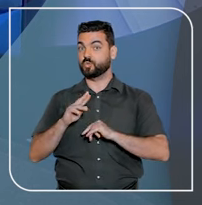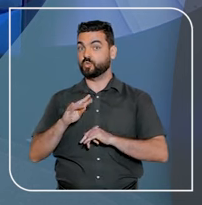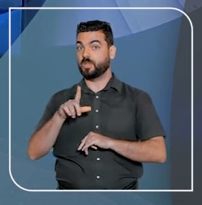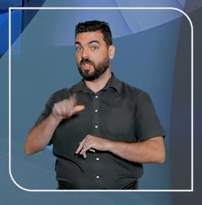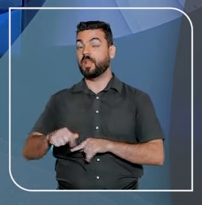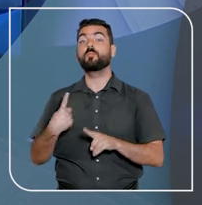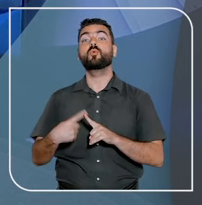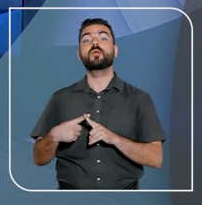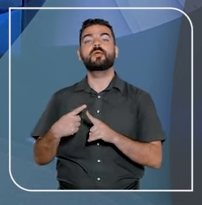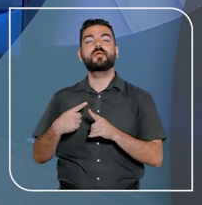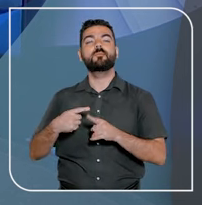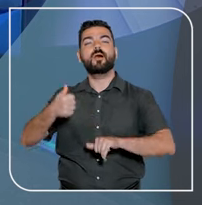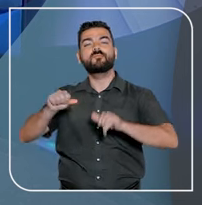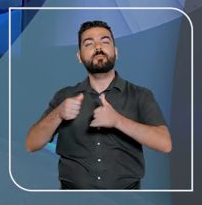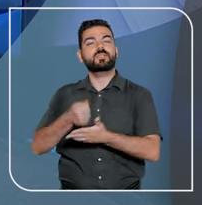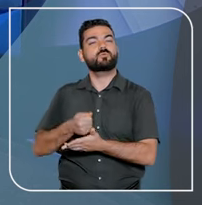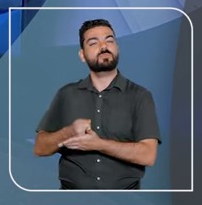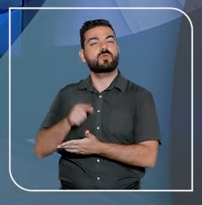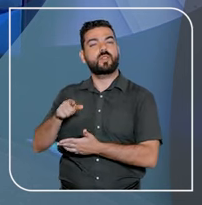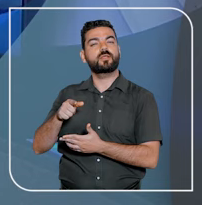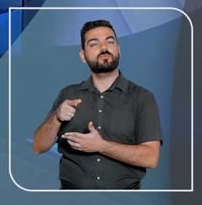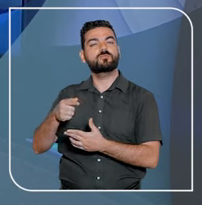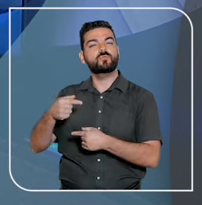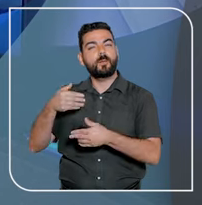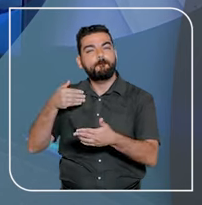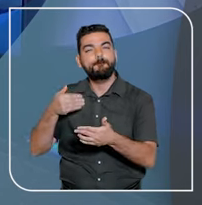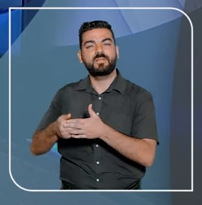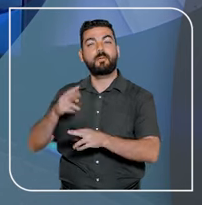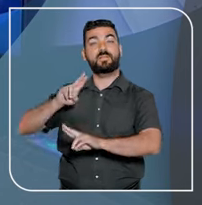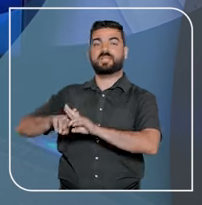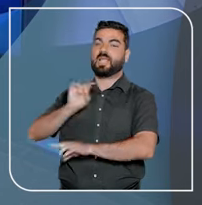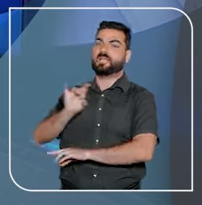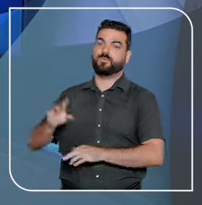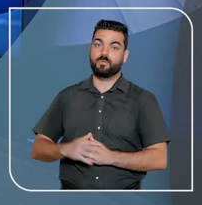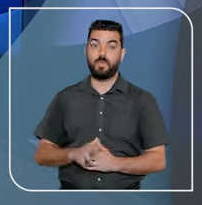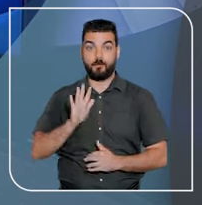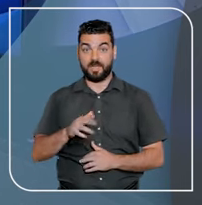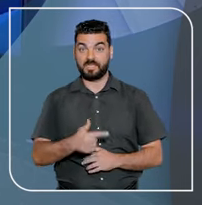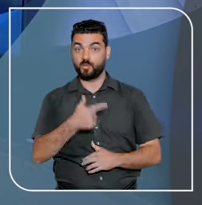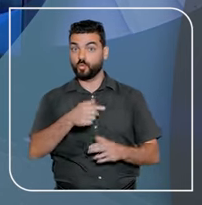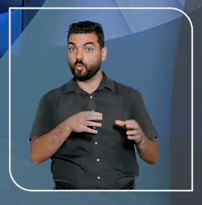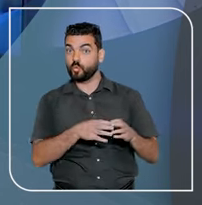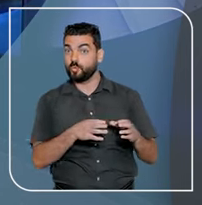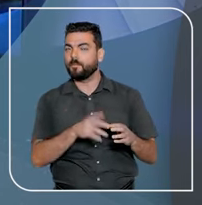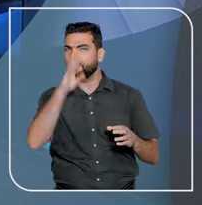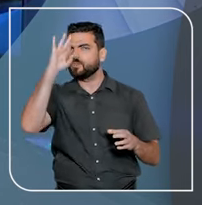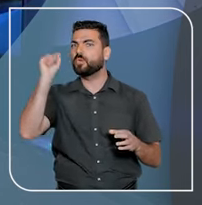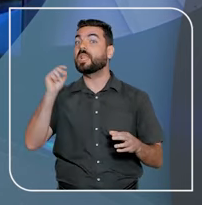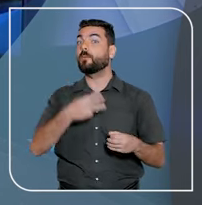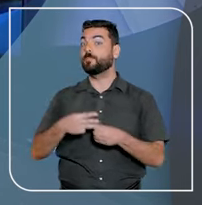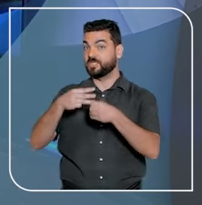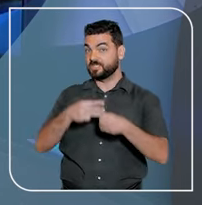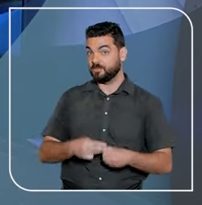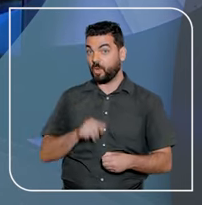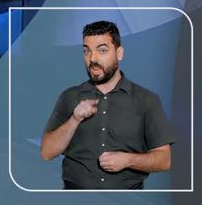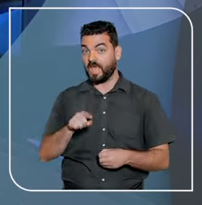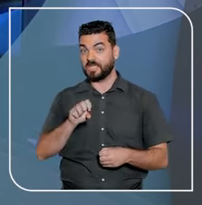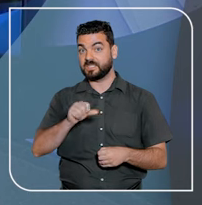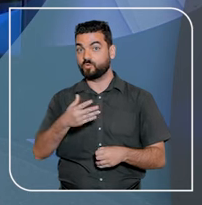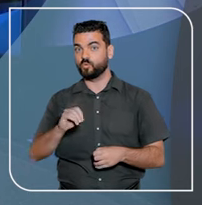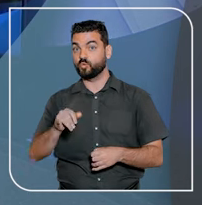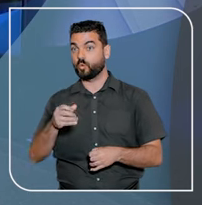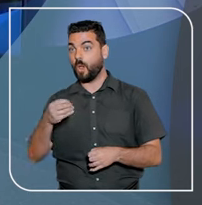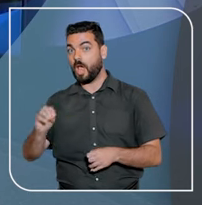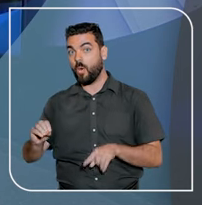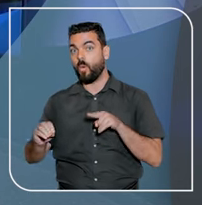antecipação de tutela para suspender a execução provisória da pena. Já a segunda turma concluiu que o município mineiro